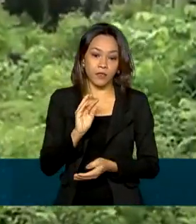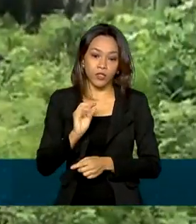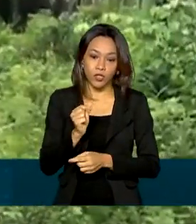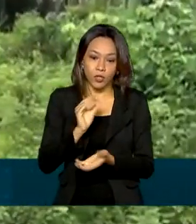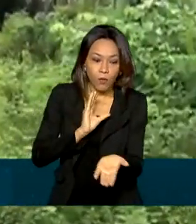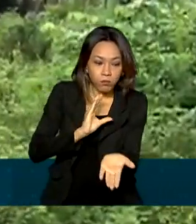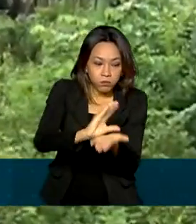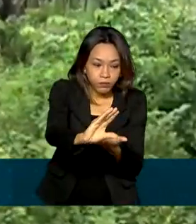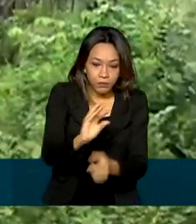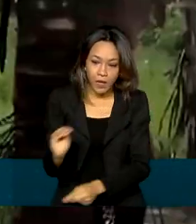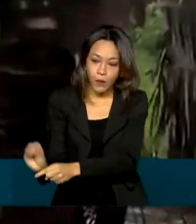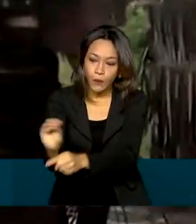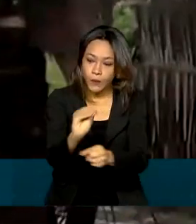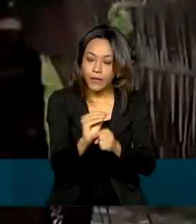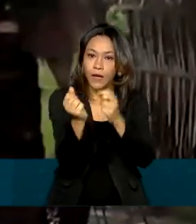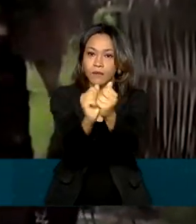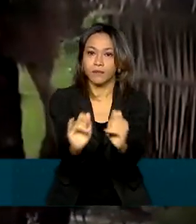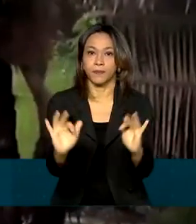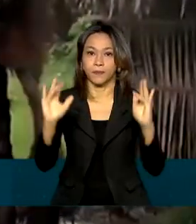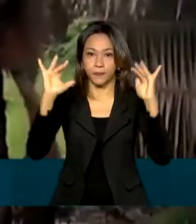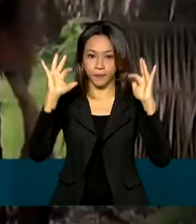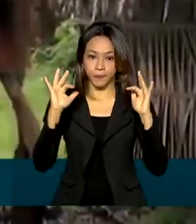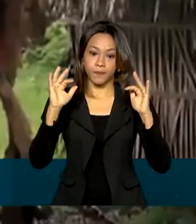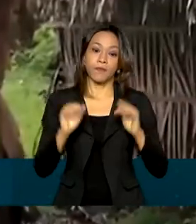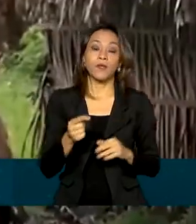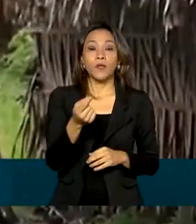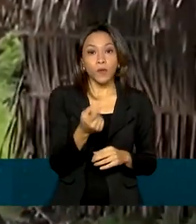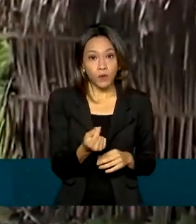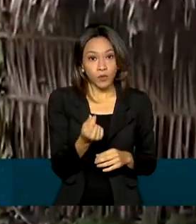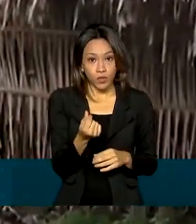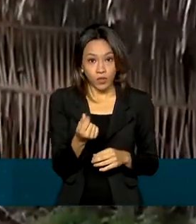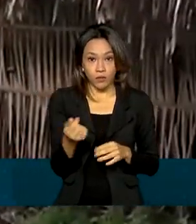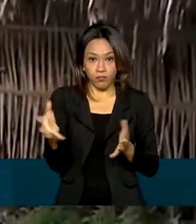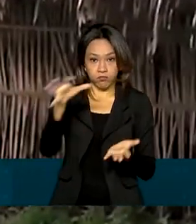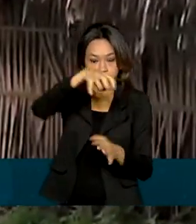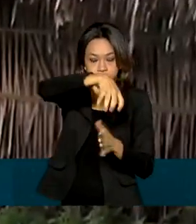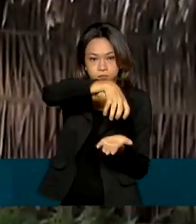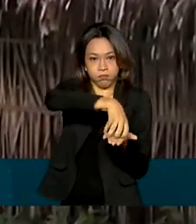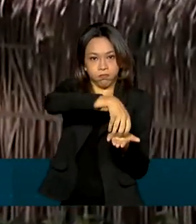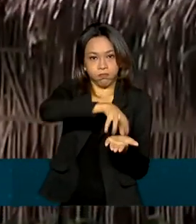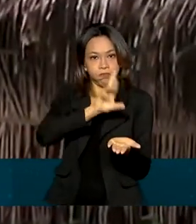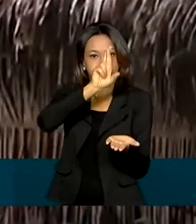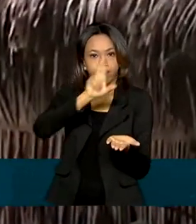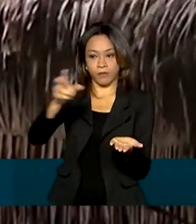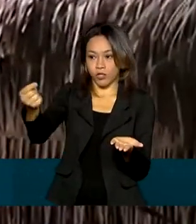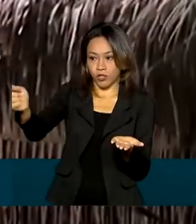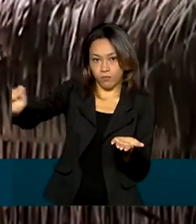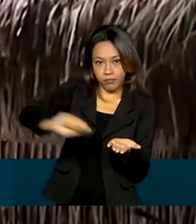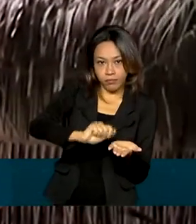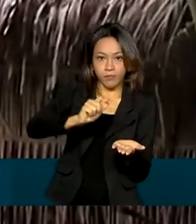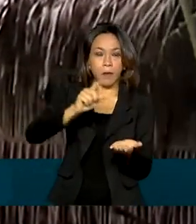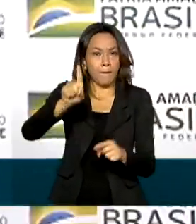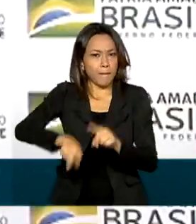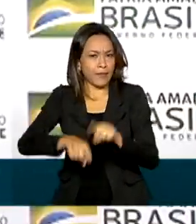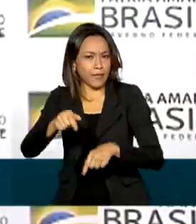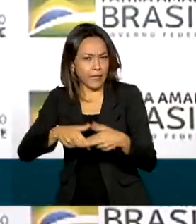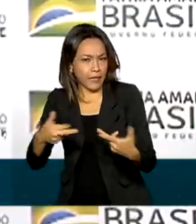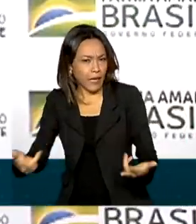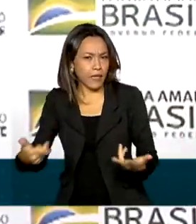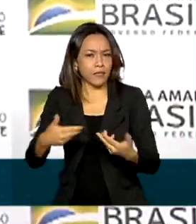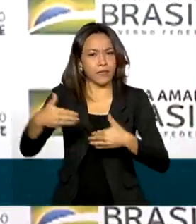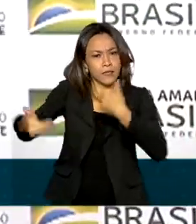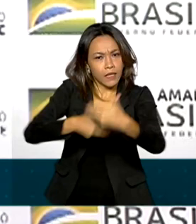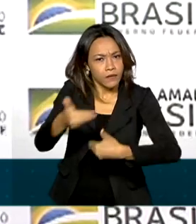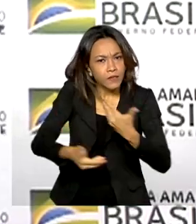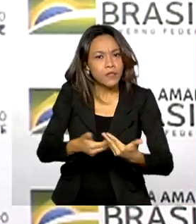área. Os recursos são enviados diretamente às unidades de conservação na forma de serviços e produtos. A tem uma